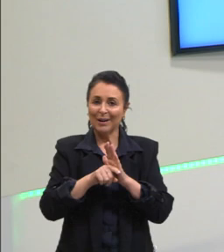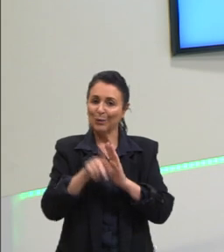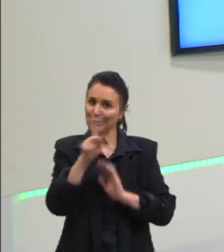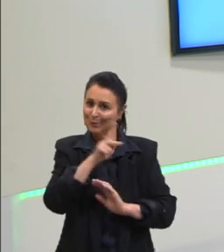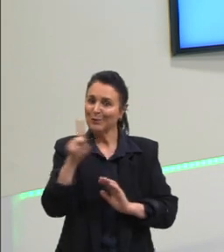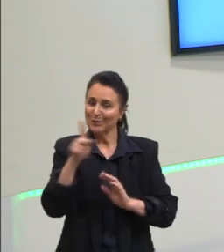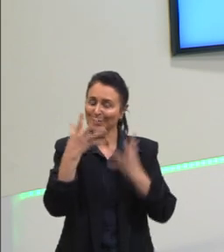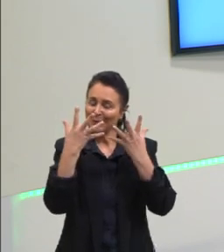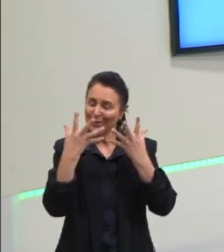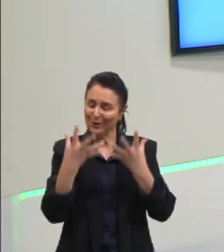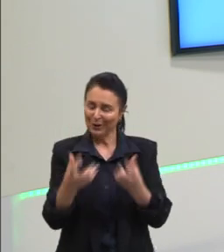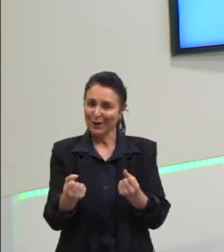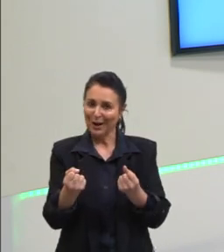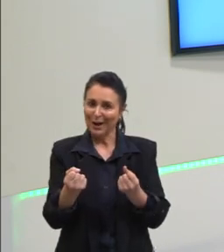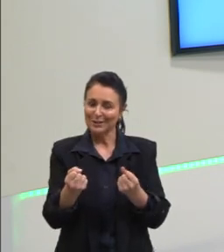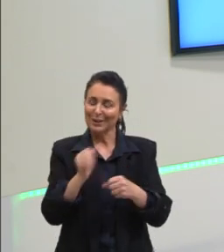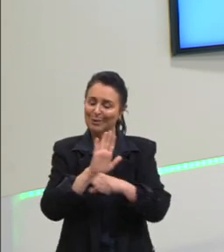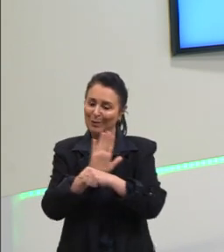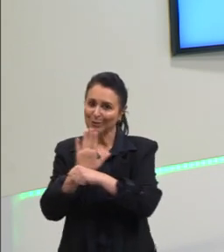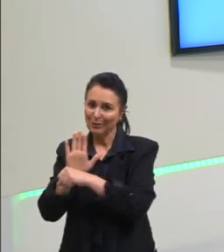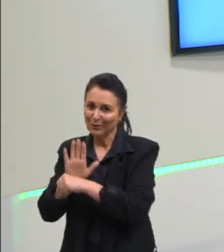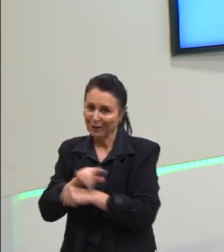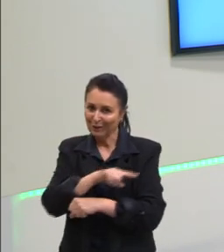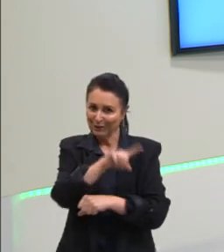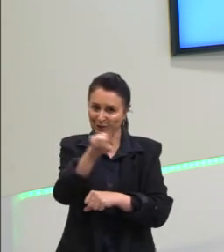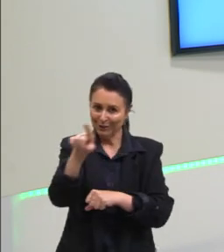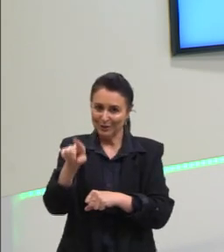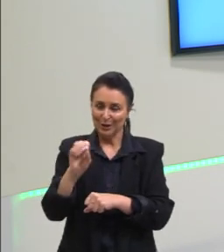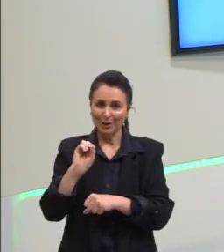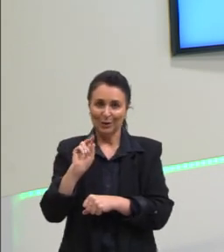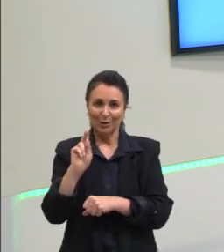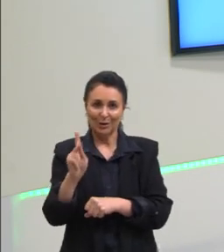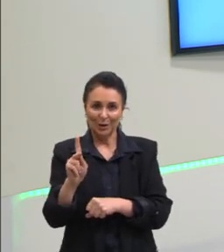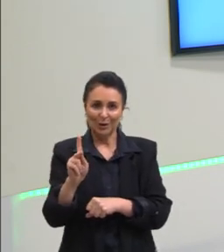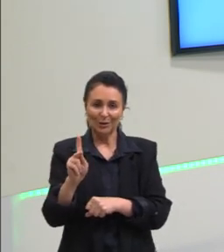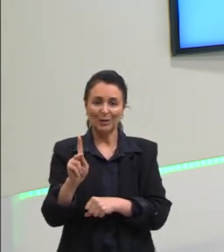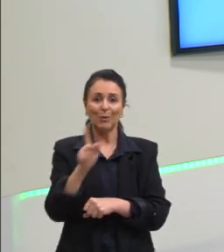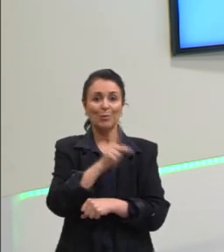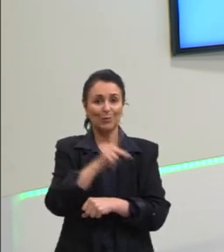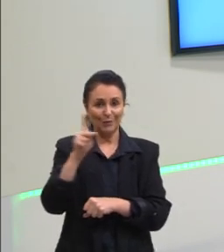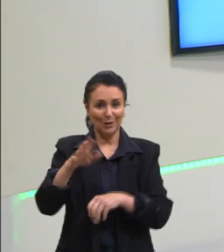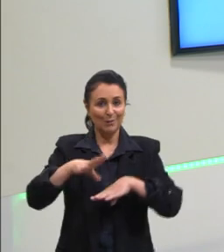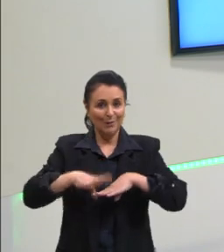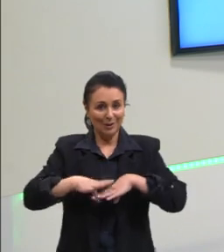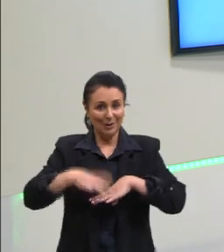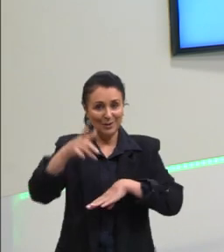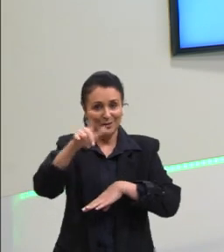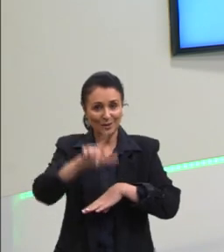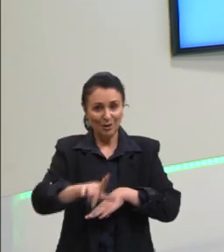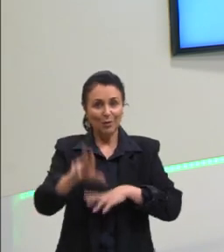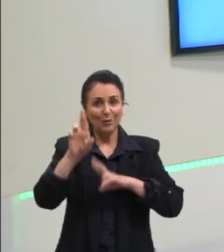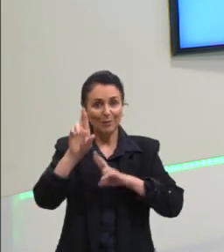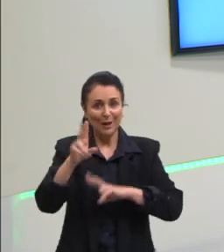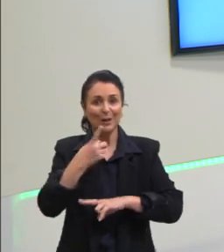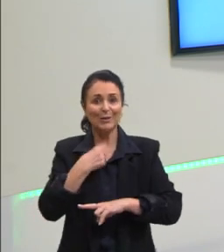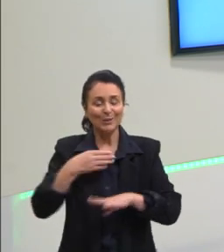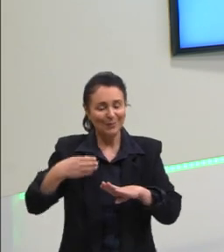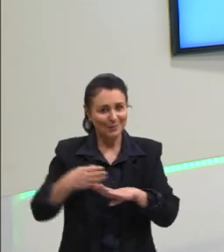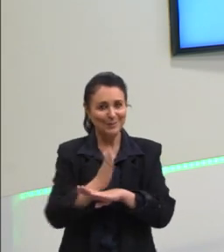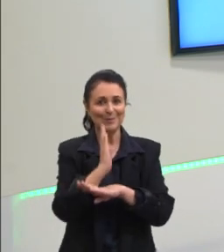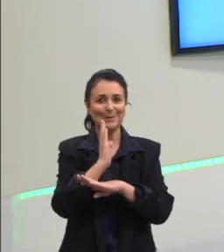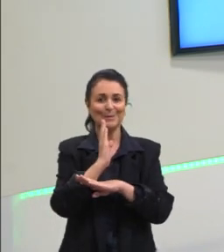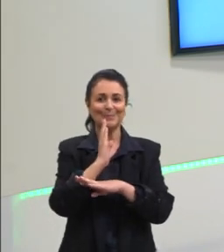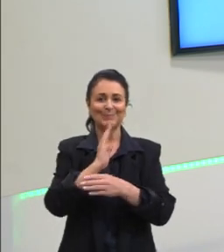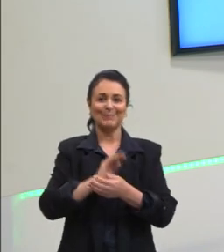disposto então para poder ajudar vocês no que for necessário correto? eu sou o professor Hidalgo espero que vocês tenham gostado e partiu passar